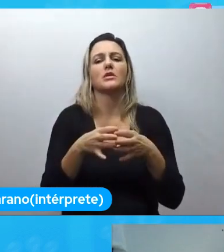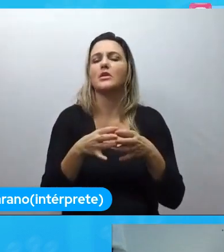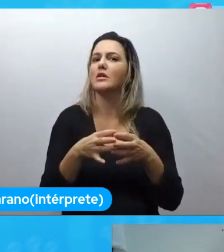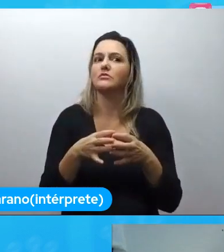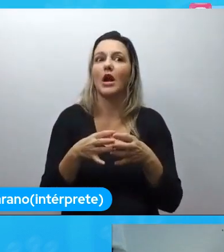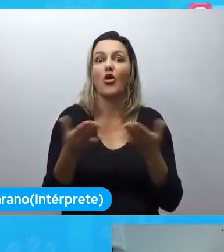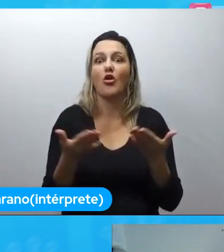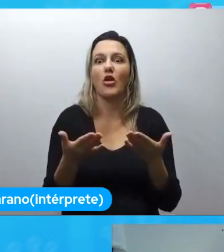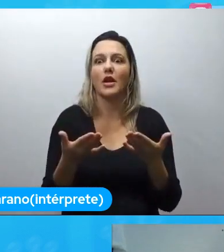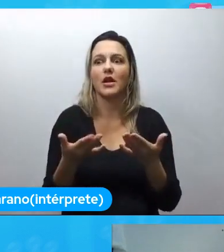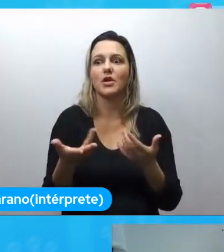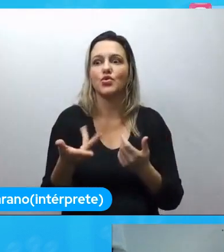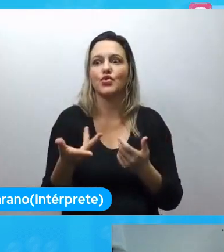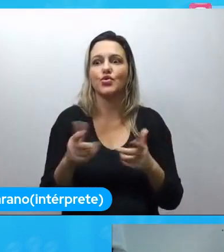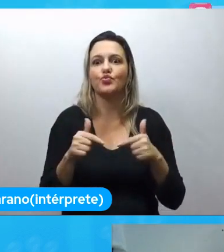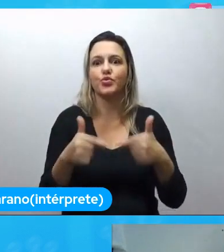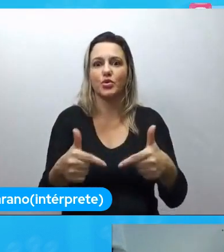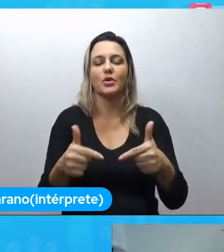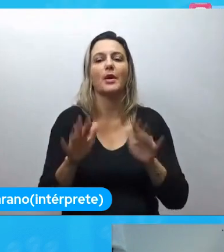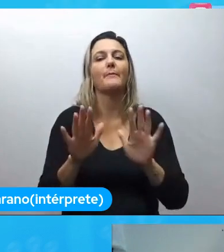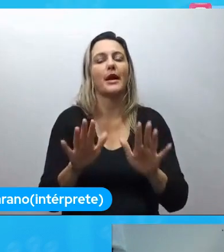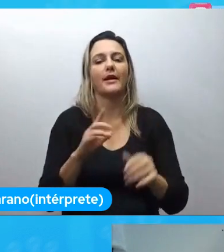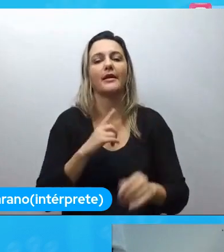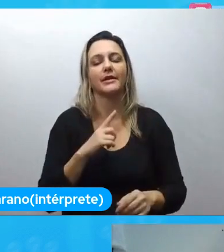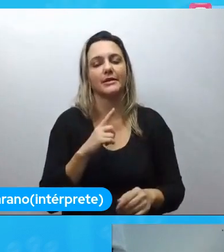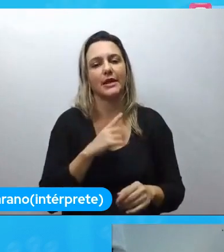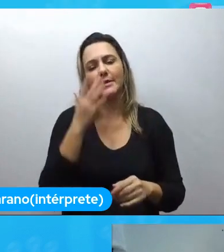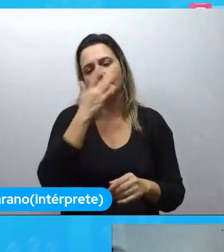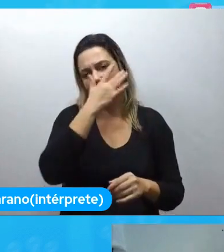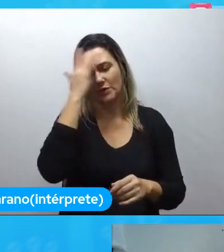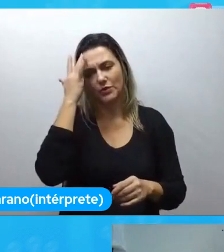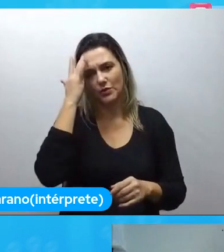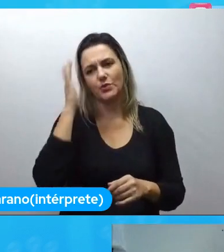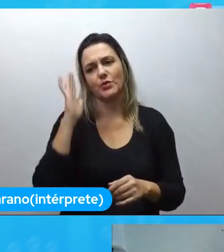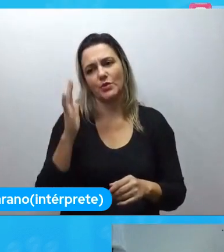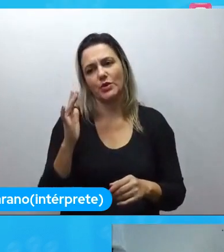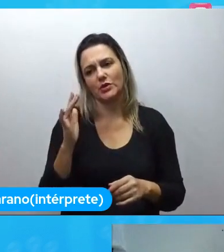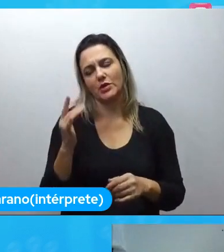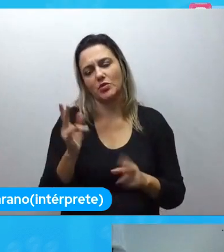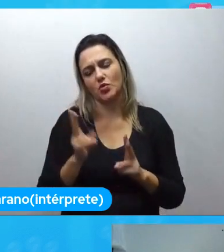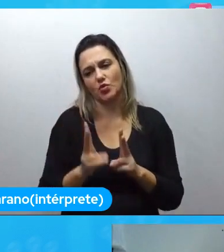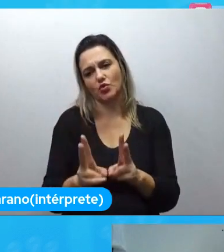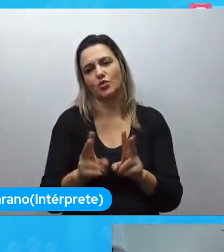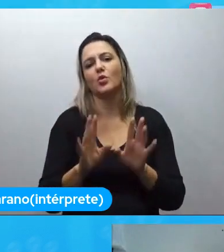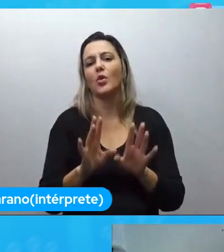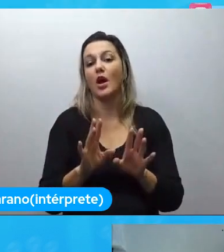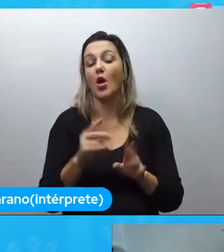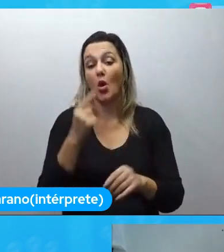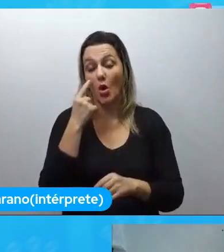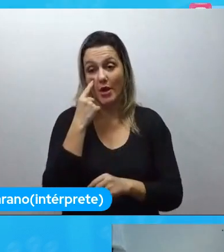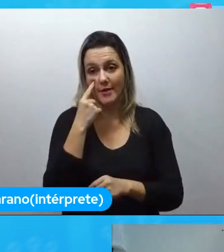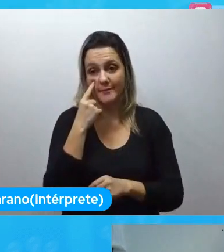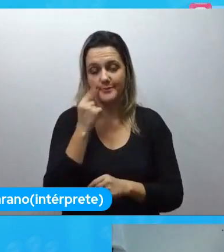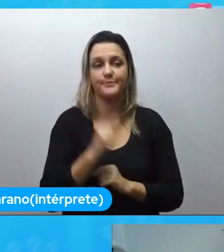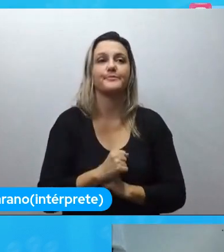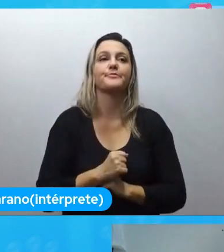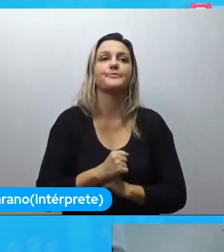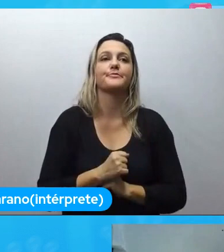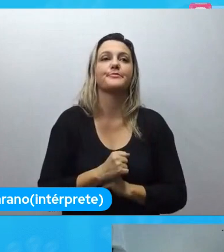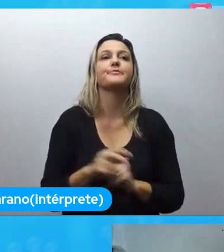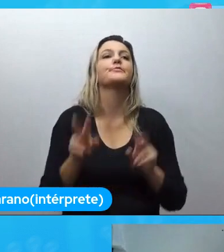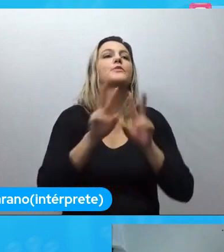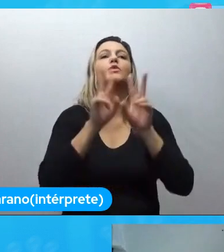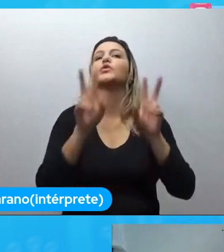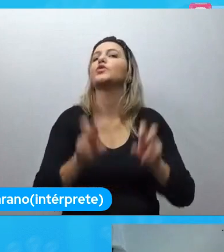mas como pessoa que ainda está lá o que eu tenho a dizer é a visão do que é bom a visão do que